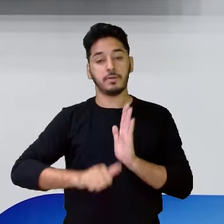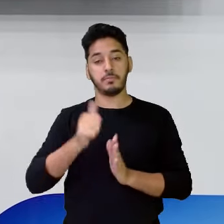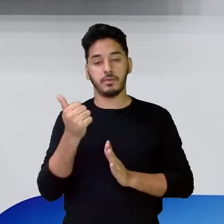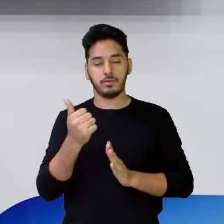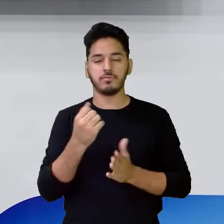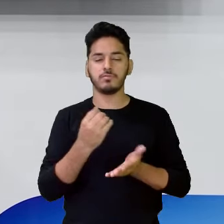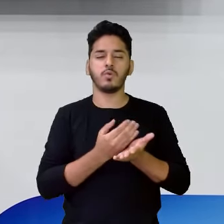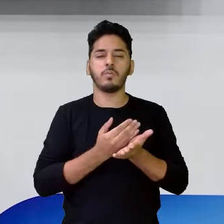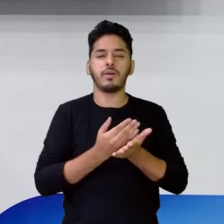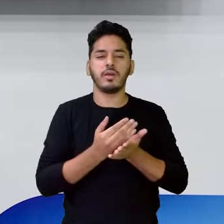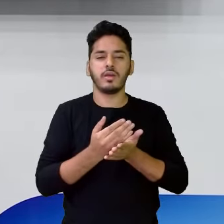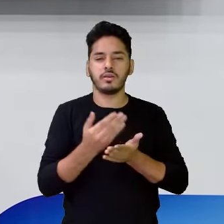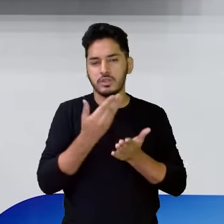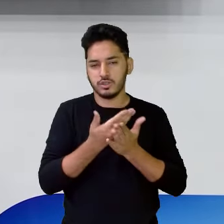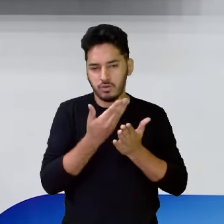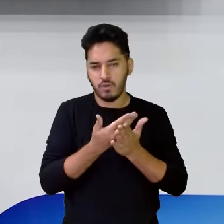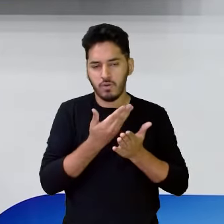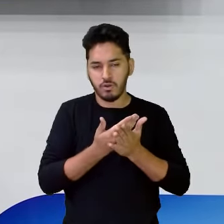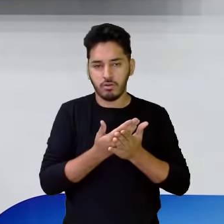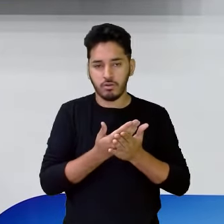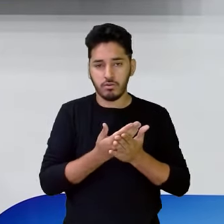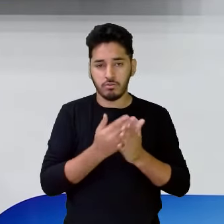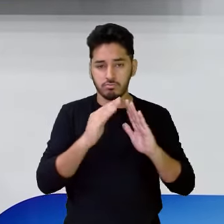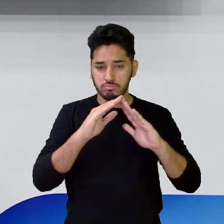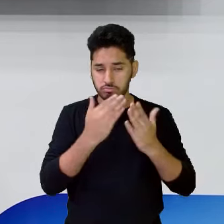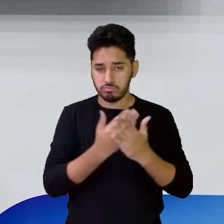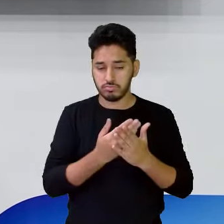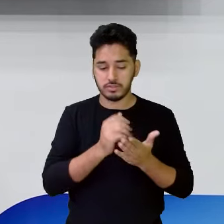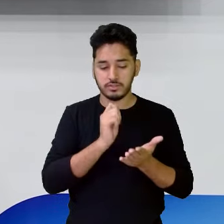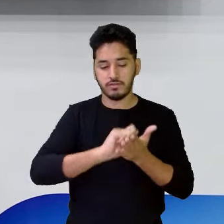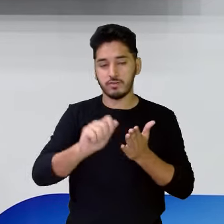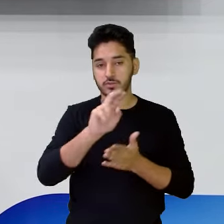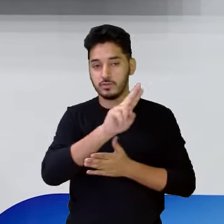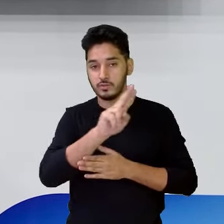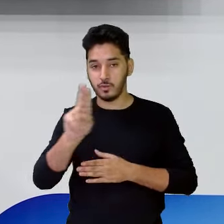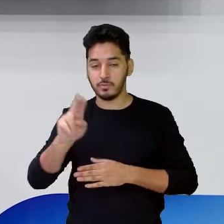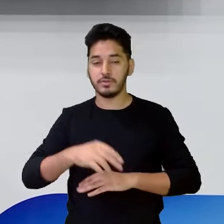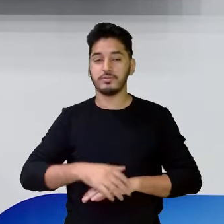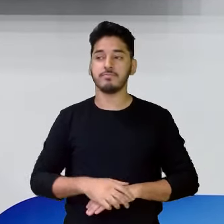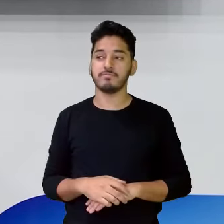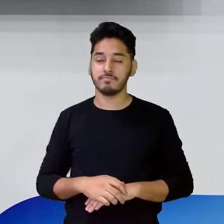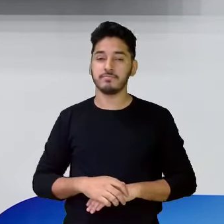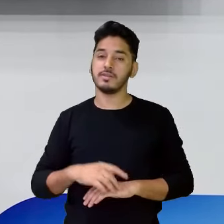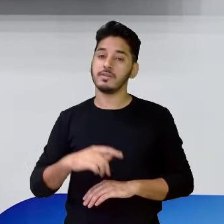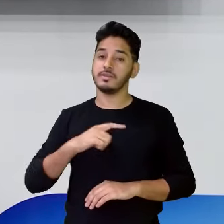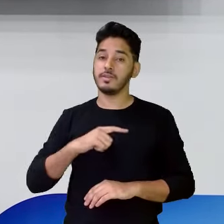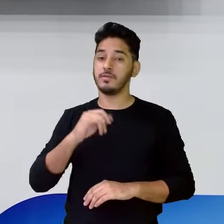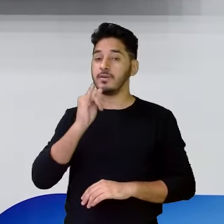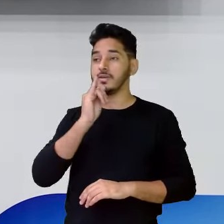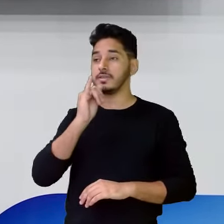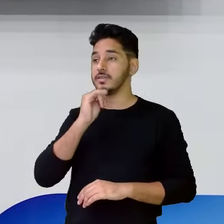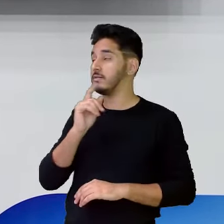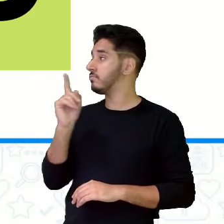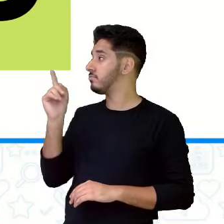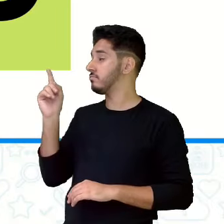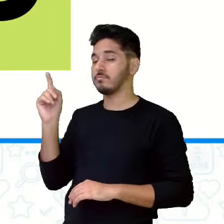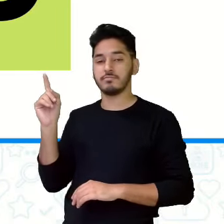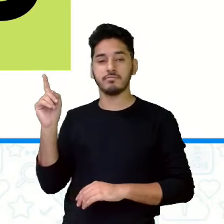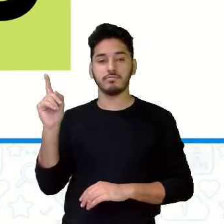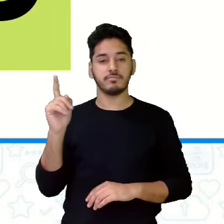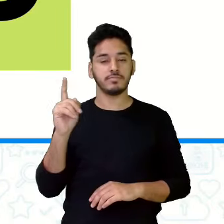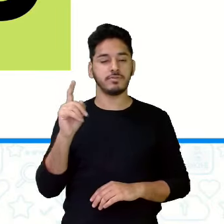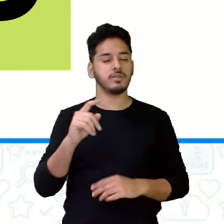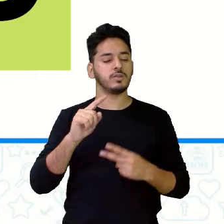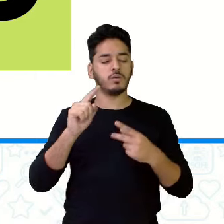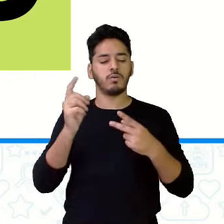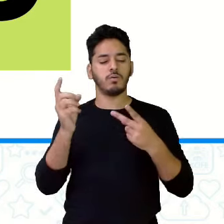primeiros anos de escola, escrever o seu nome. Eu trouxe o exemplo aí para a gente contar aí as